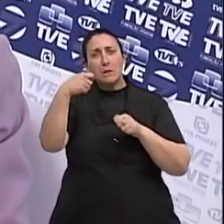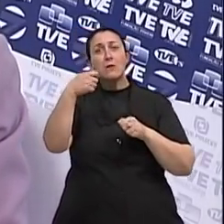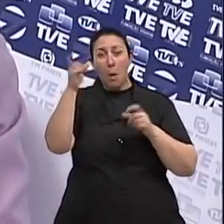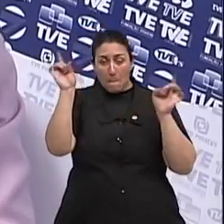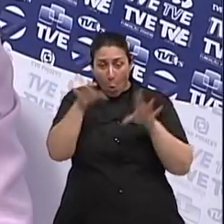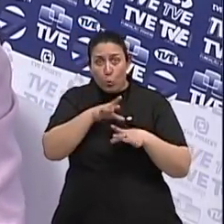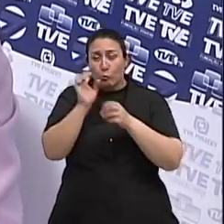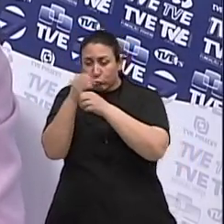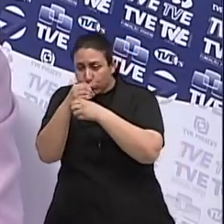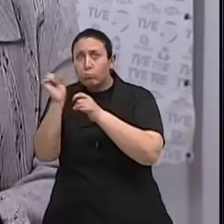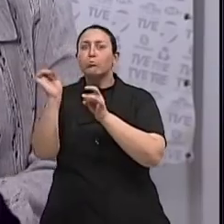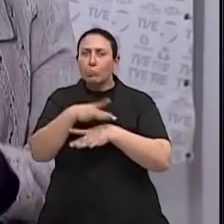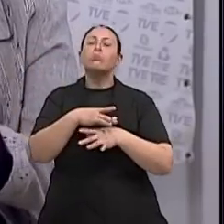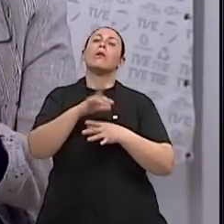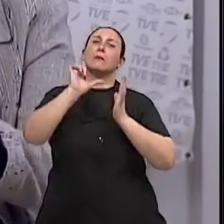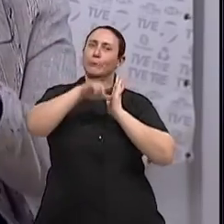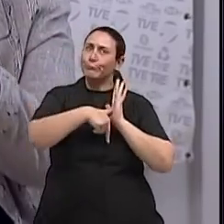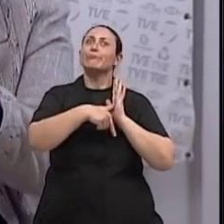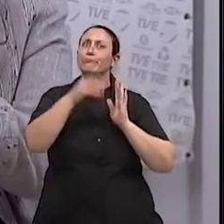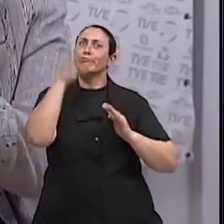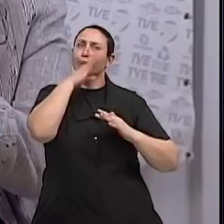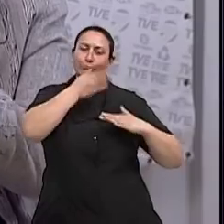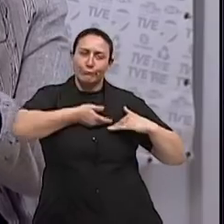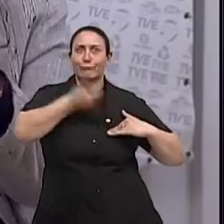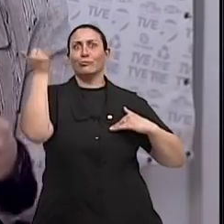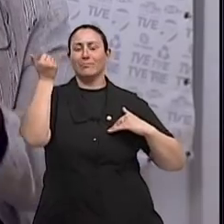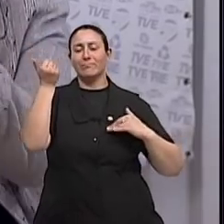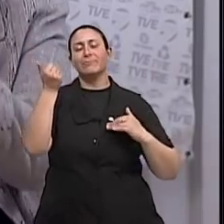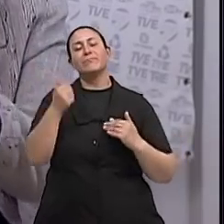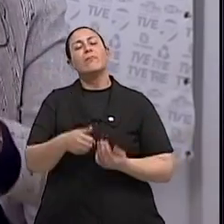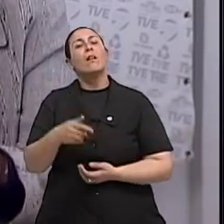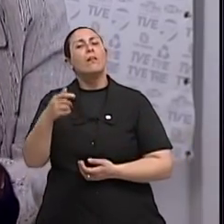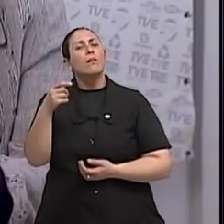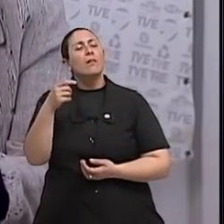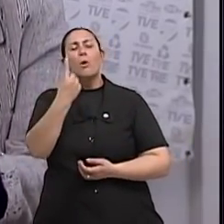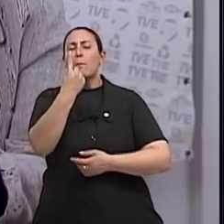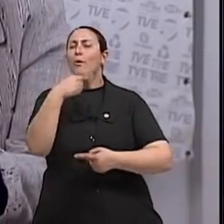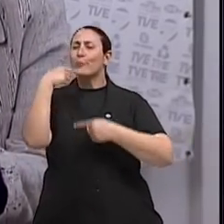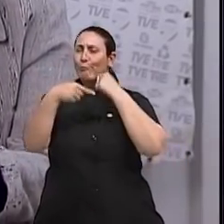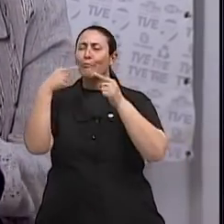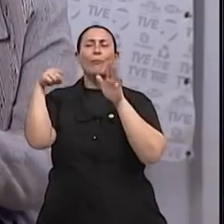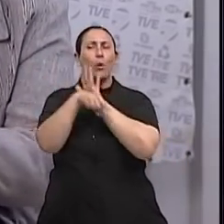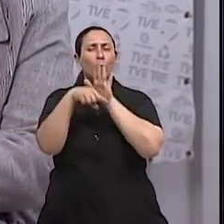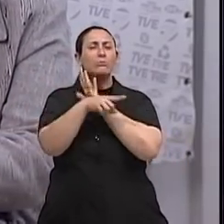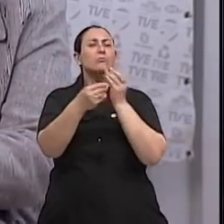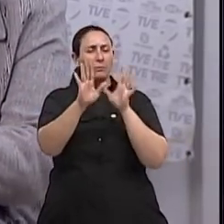laboratório. Claro, claro. Agora me diga o seguinte, uma pergunta que eu tenho certeza que muitos de vocês estão se fazendo agora.